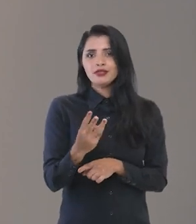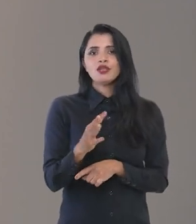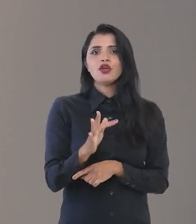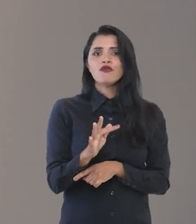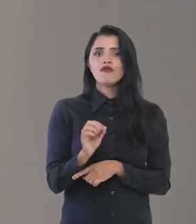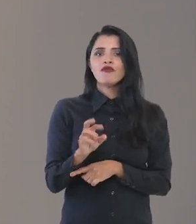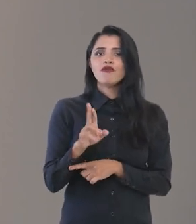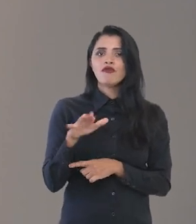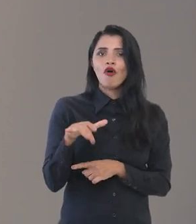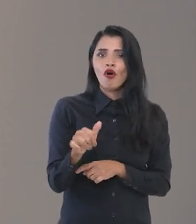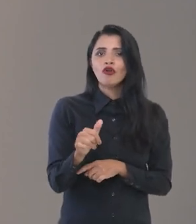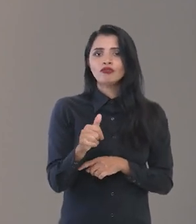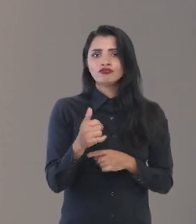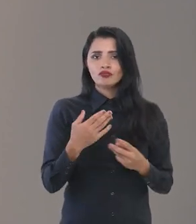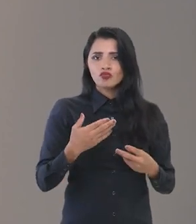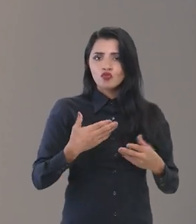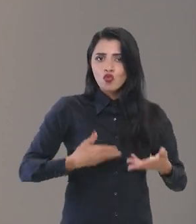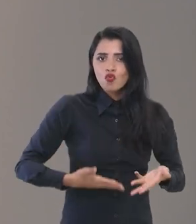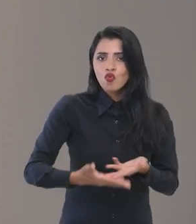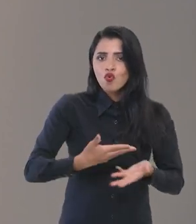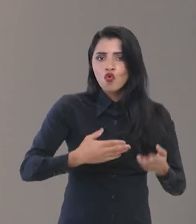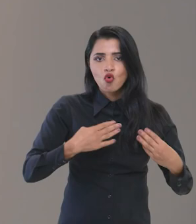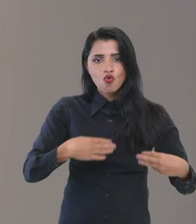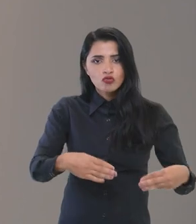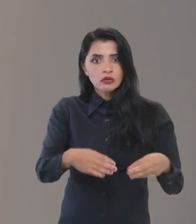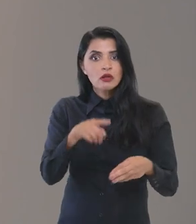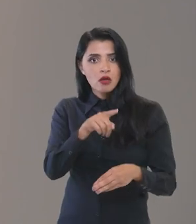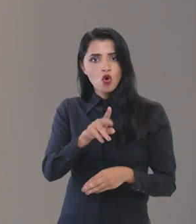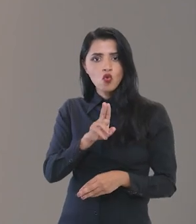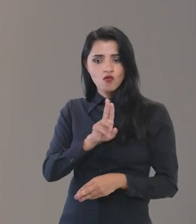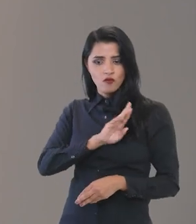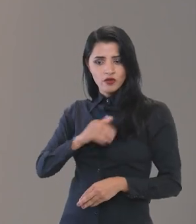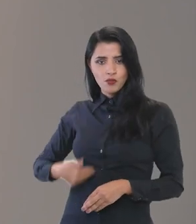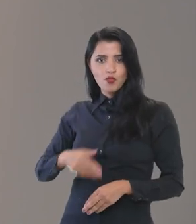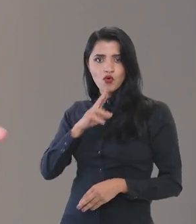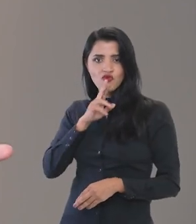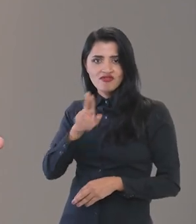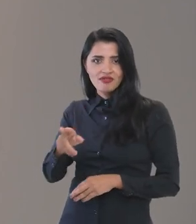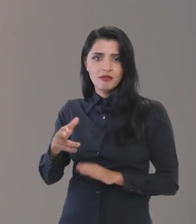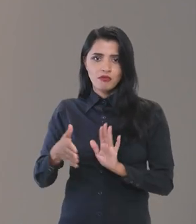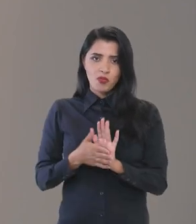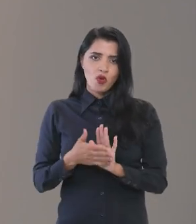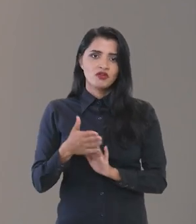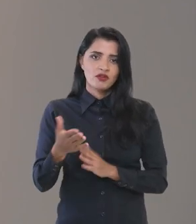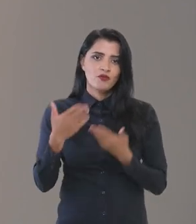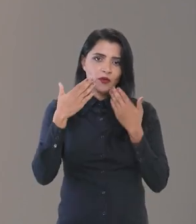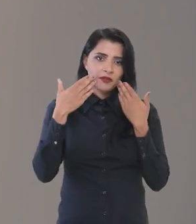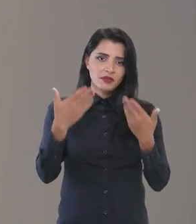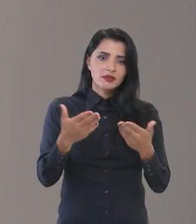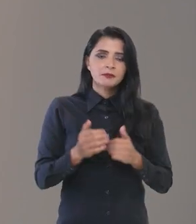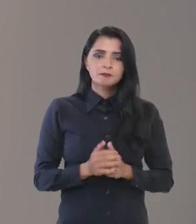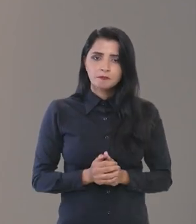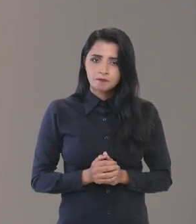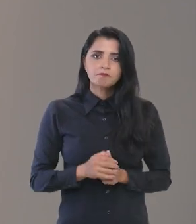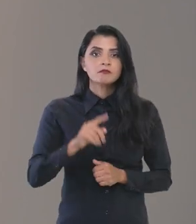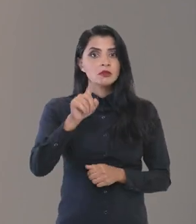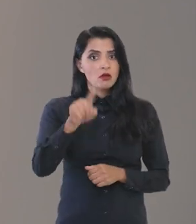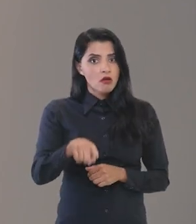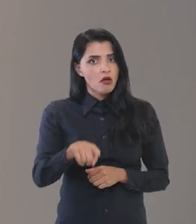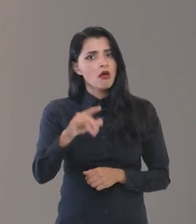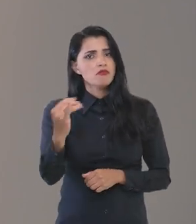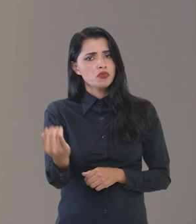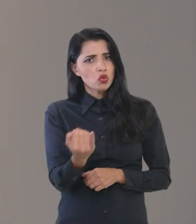terceiro fórum interconselhos, aonde o governo vai responder as propostas apresentadas. Então,